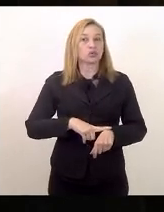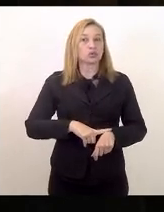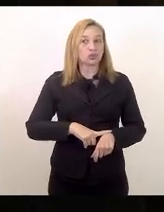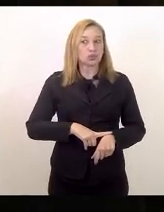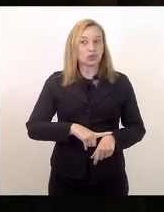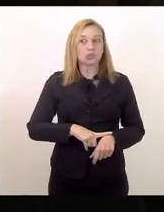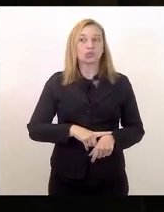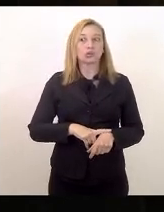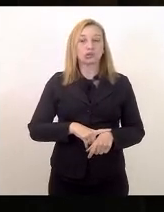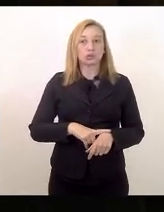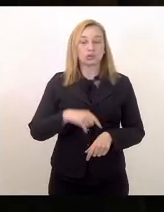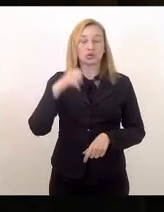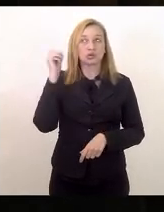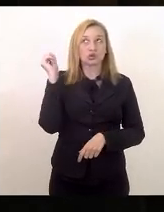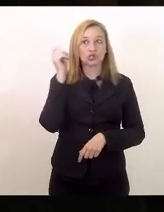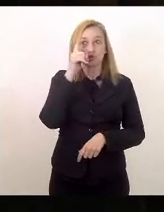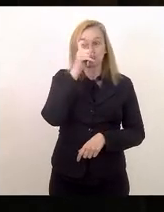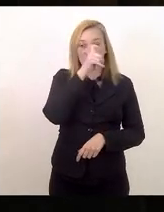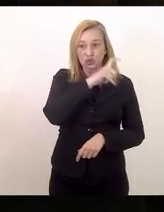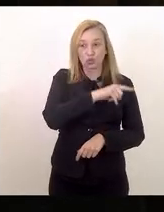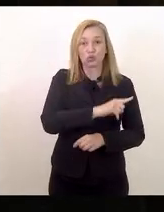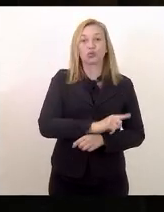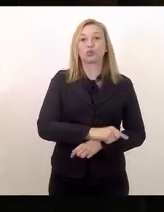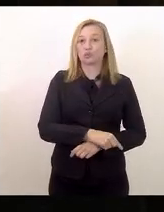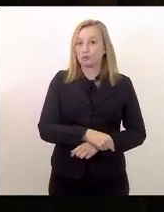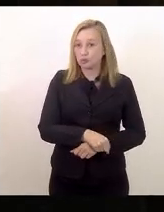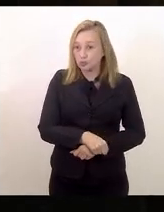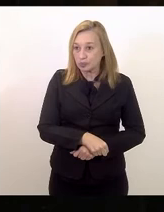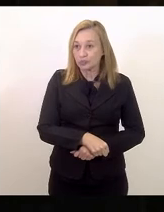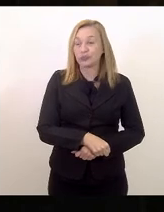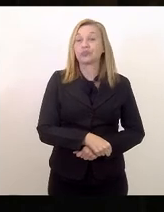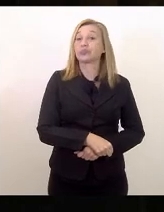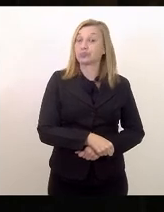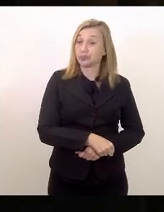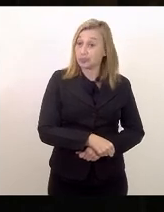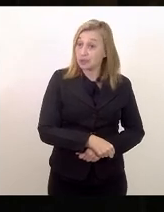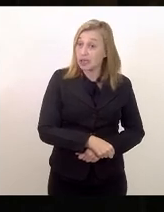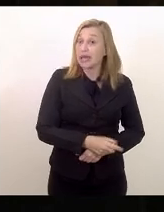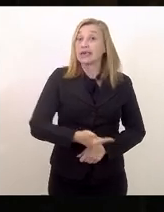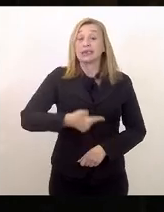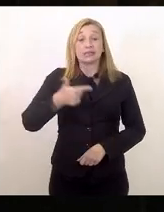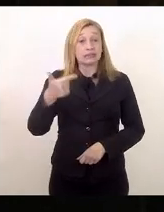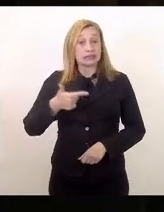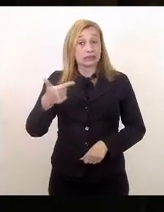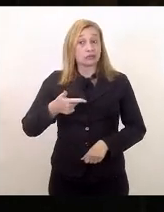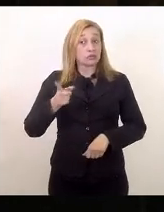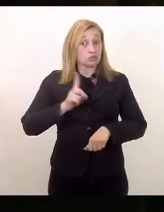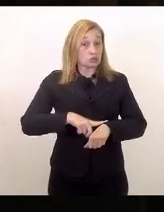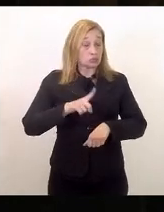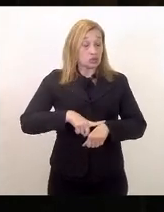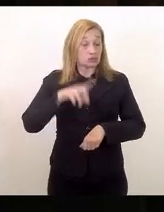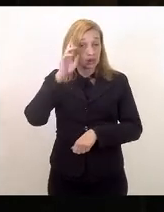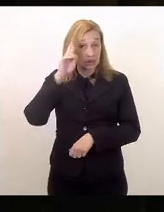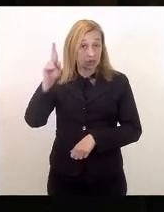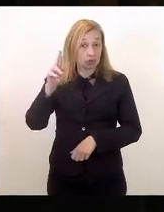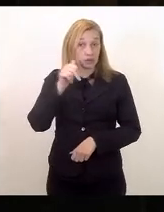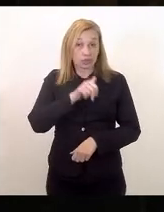e muitas dificuldades. Nesse segundo semestre, senhora presidente,